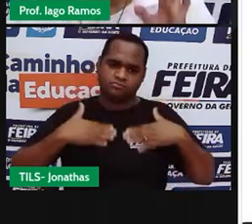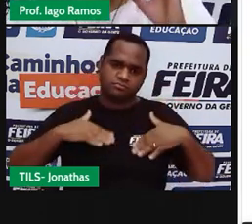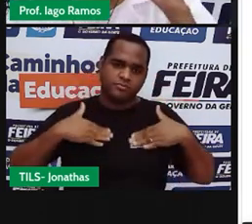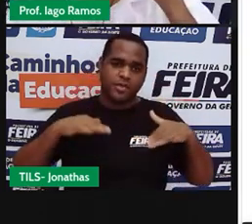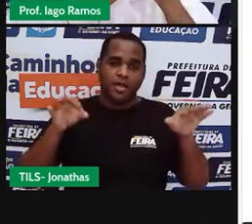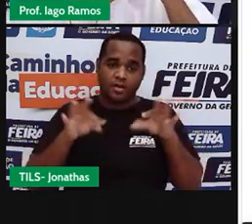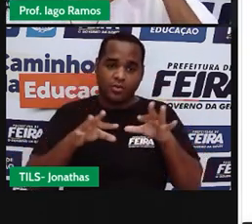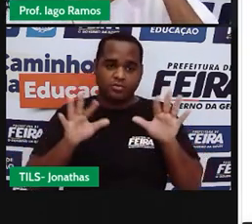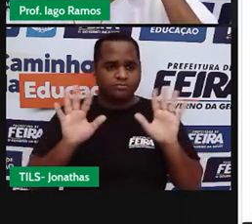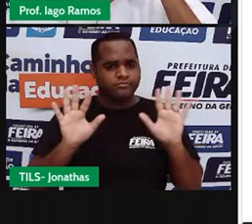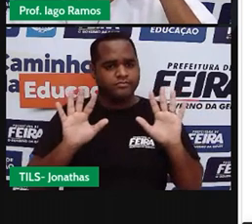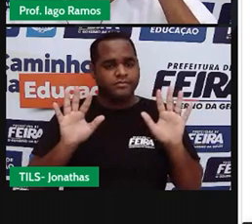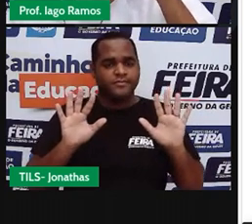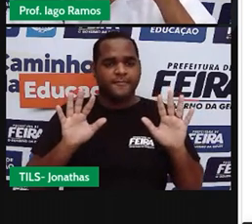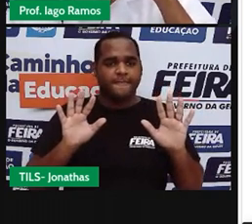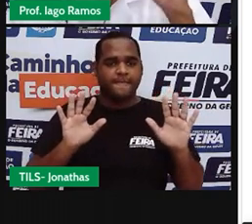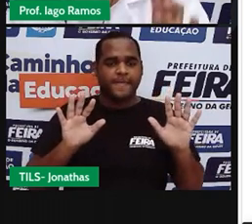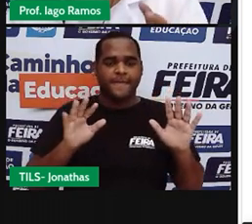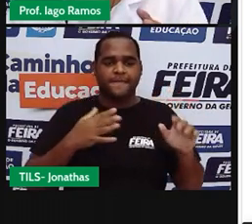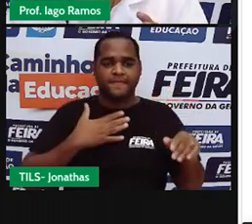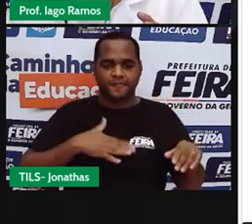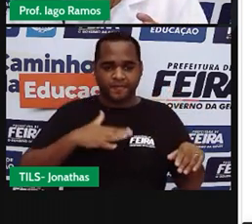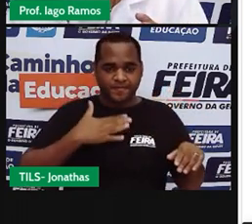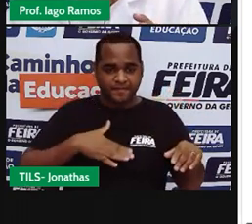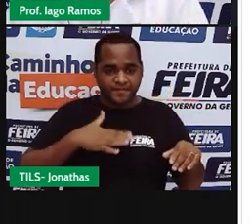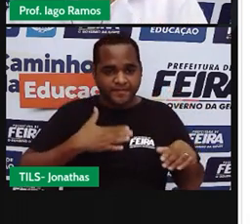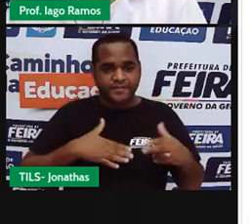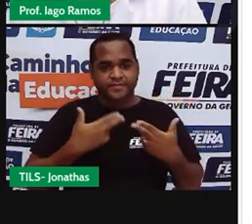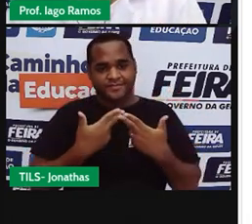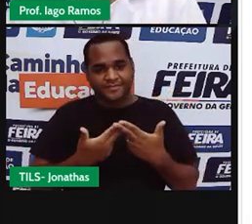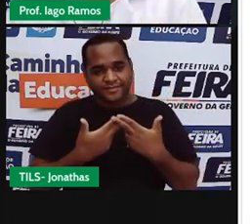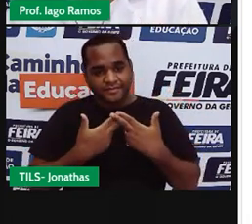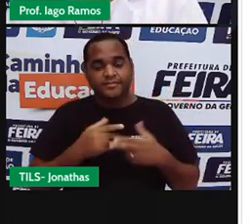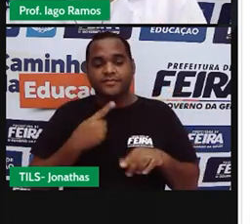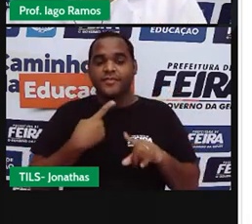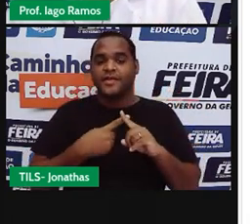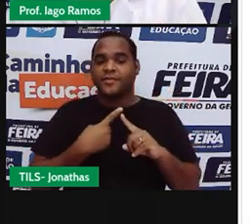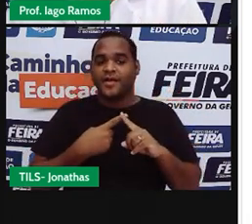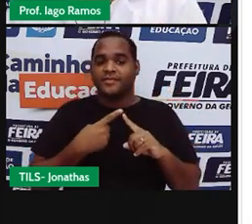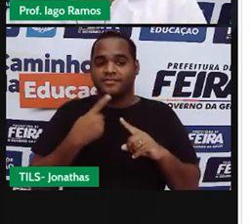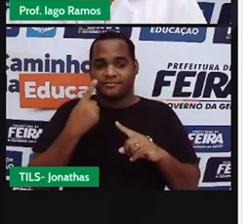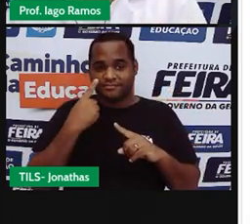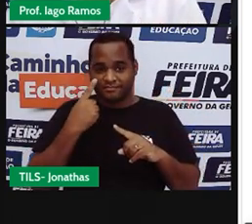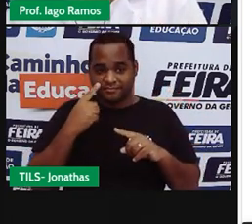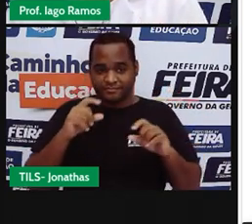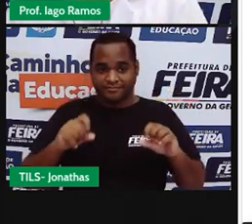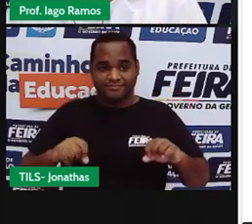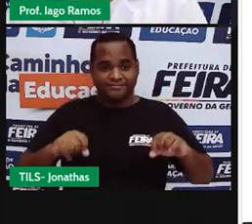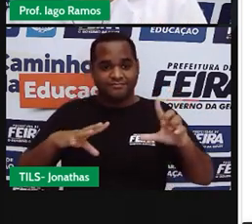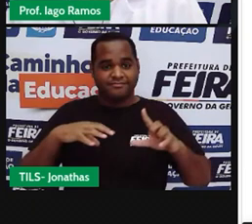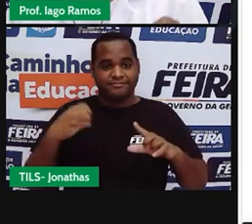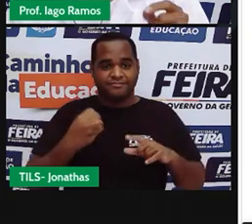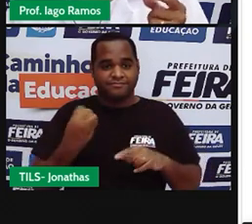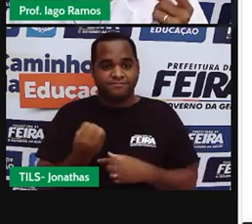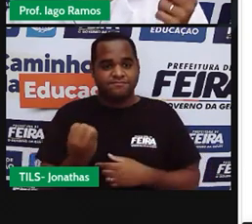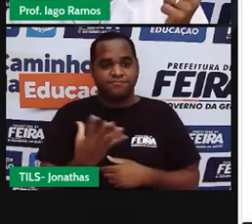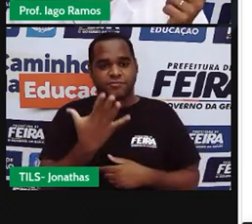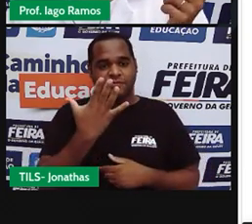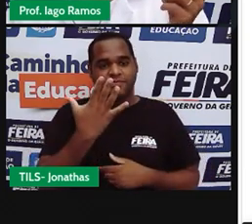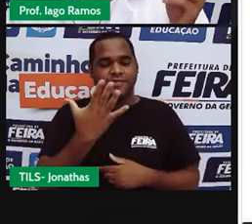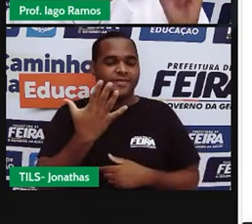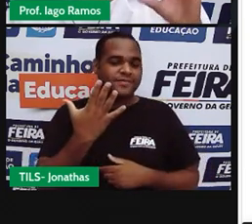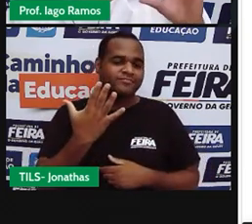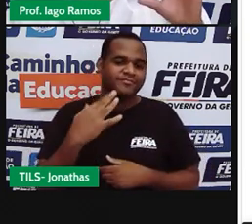acabou ainda. Não acabou ainda. Calma. Porque vai acontecer aquela famosa